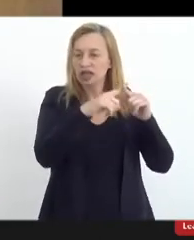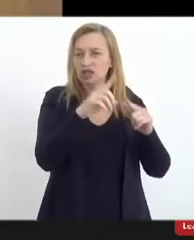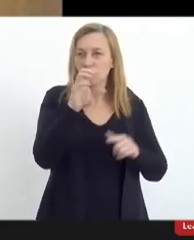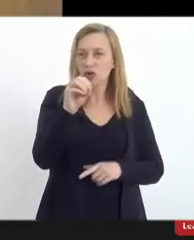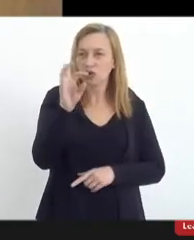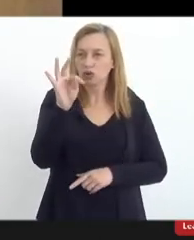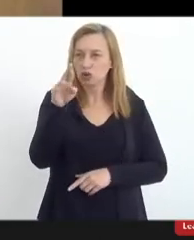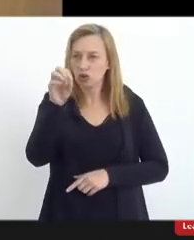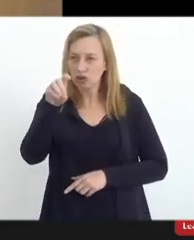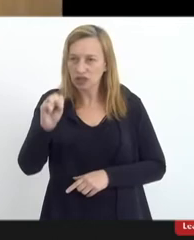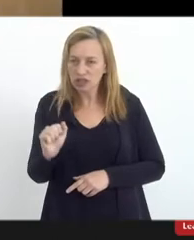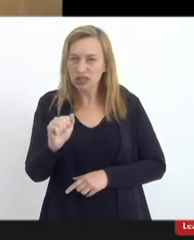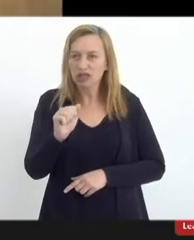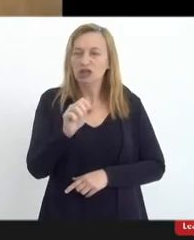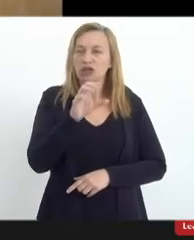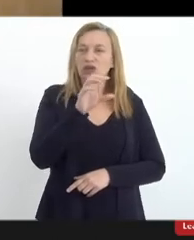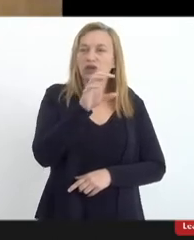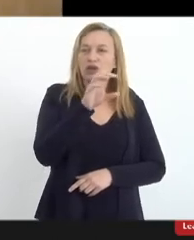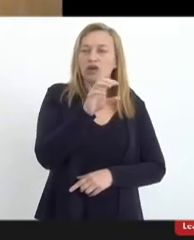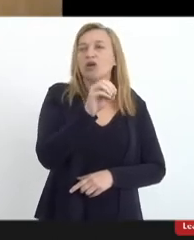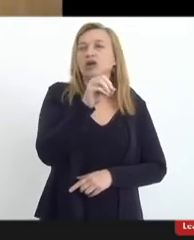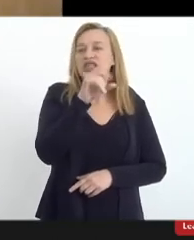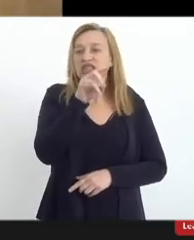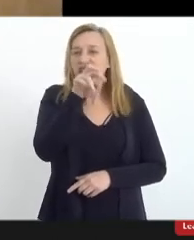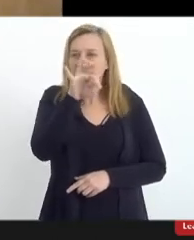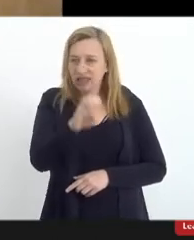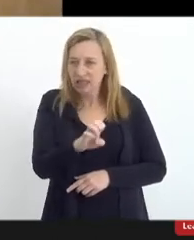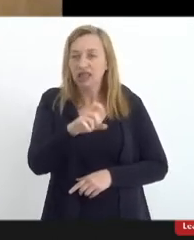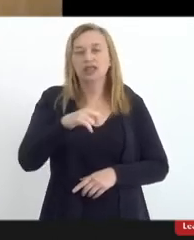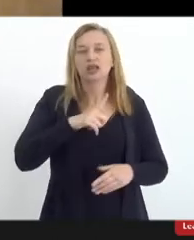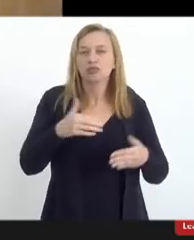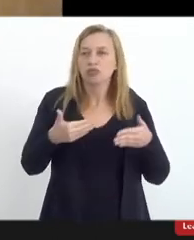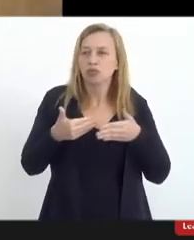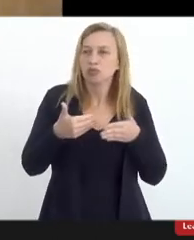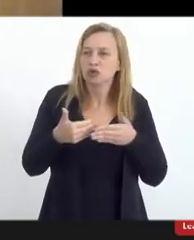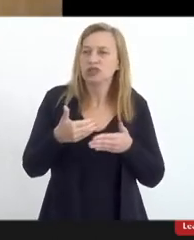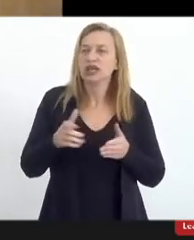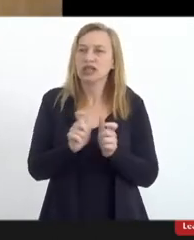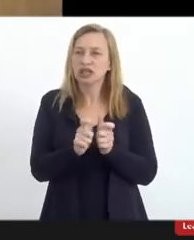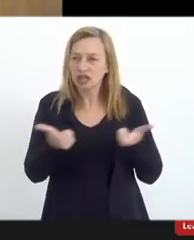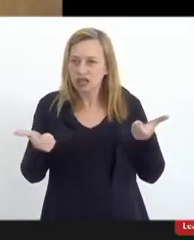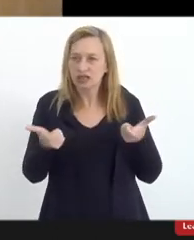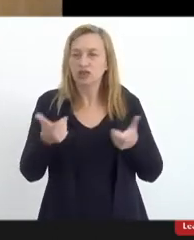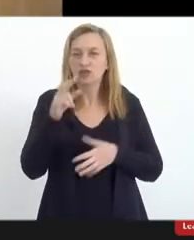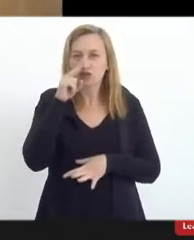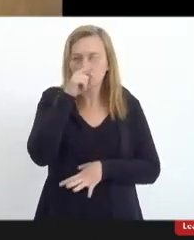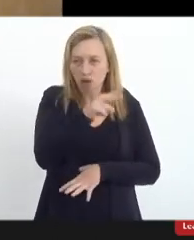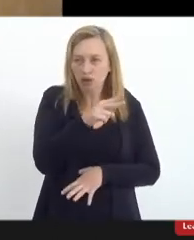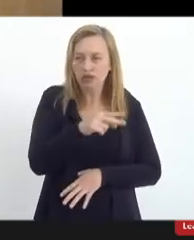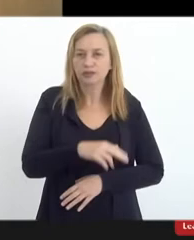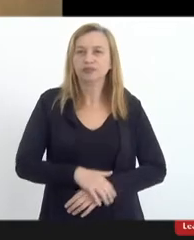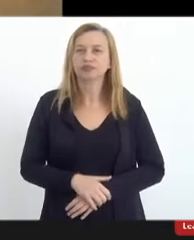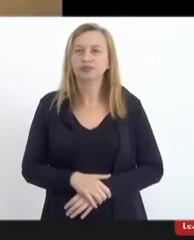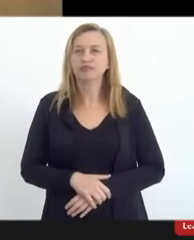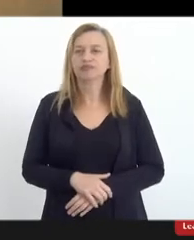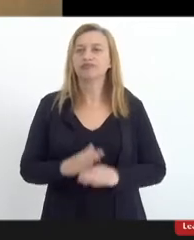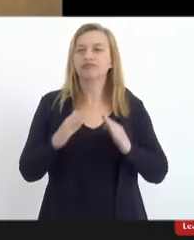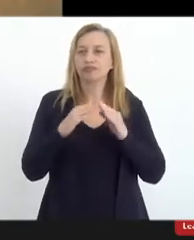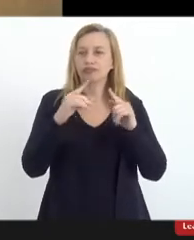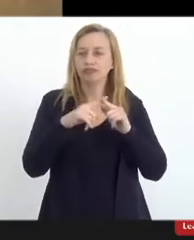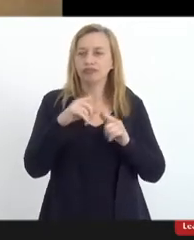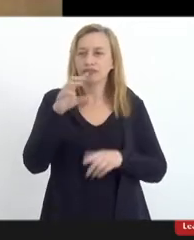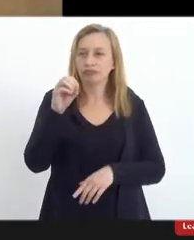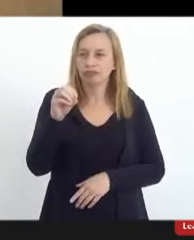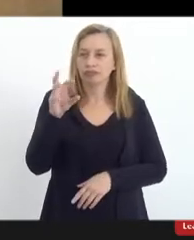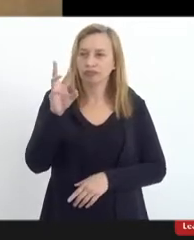temos uma proximidade muito grande, muito forte com a Igreja Ortodoxa.